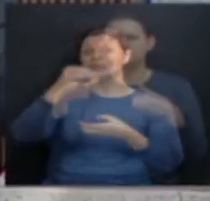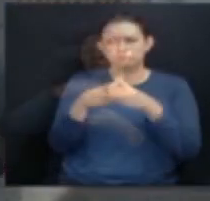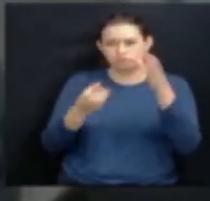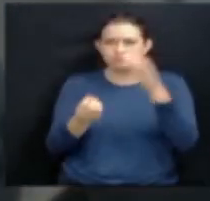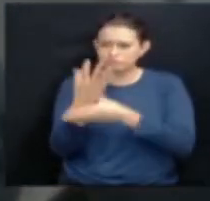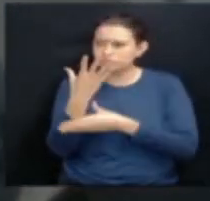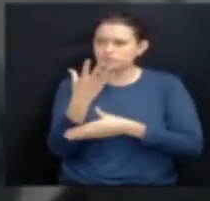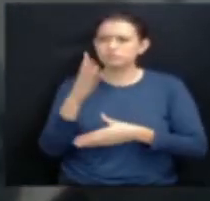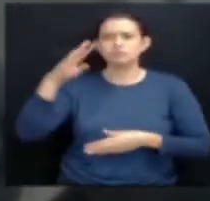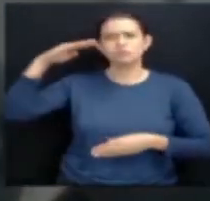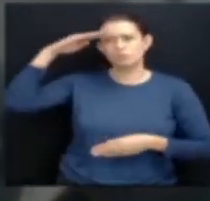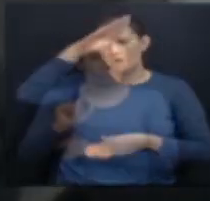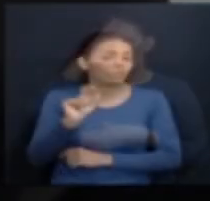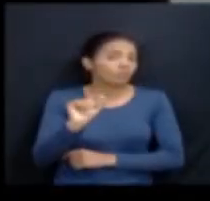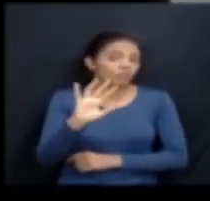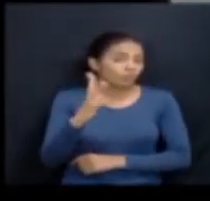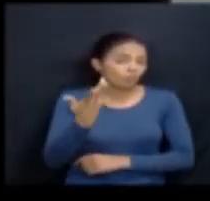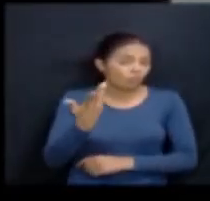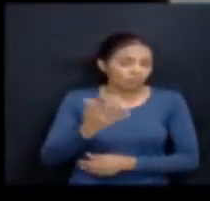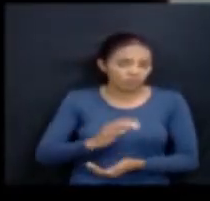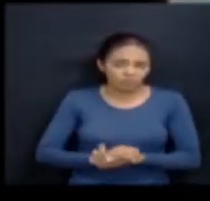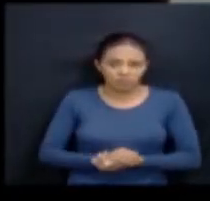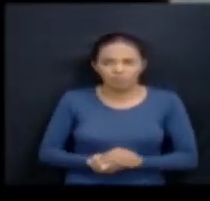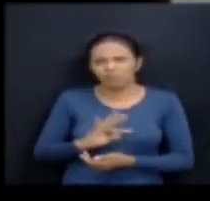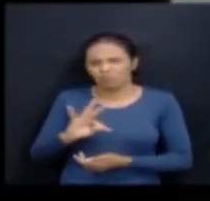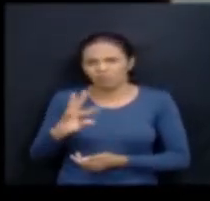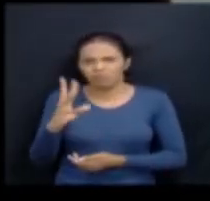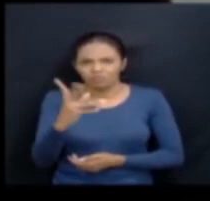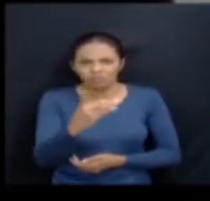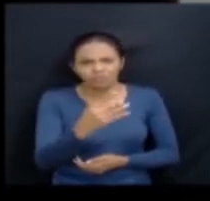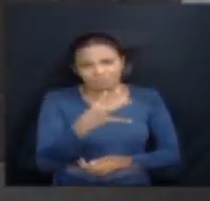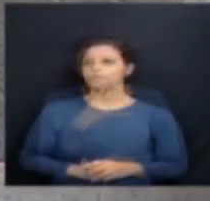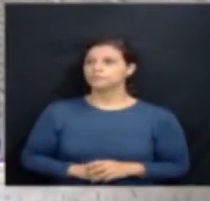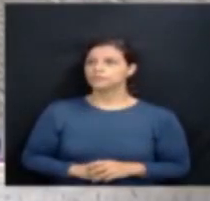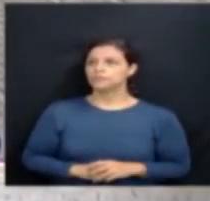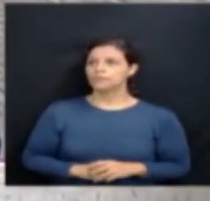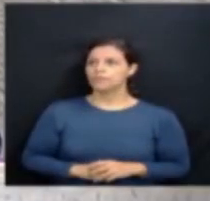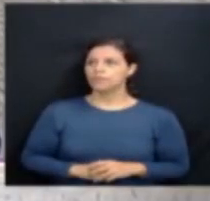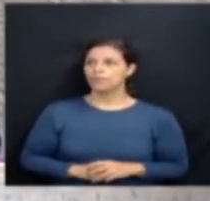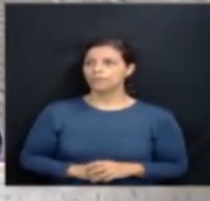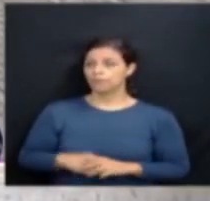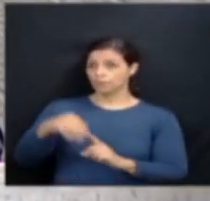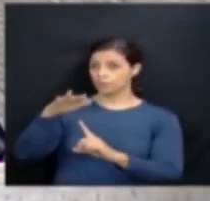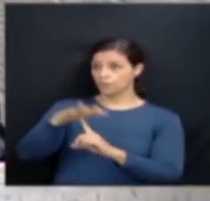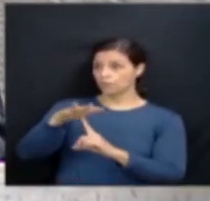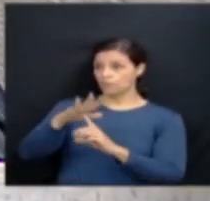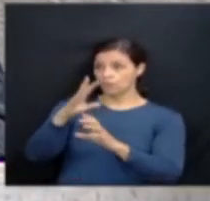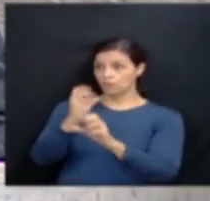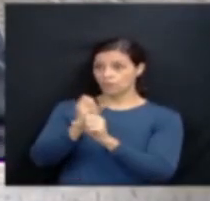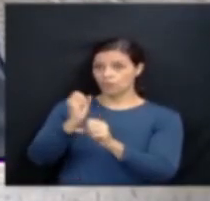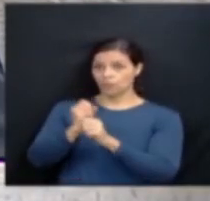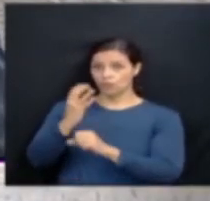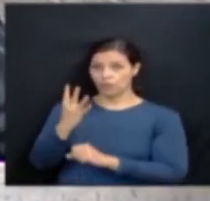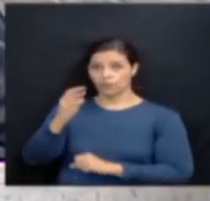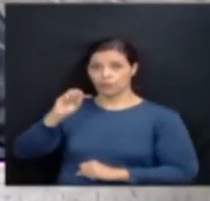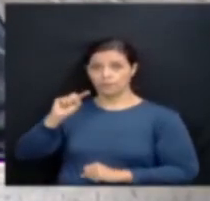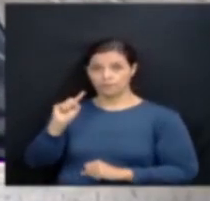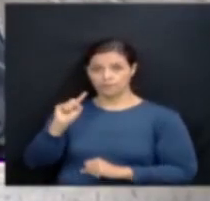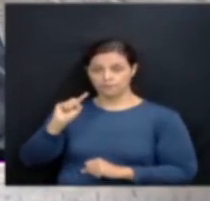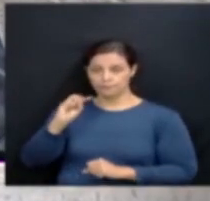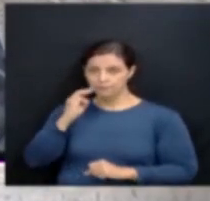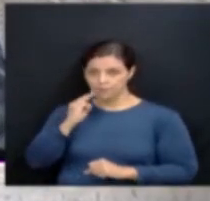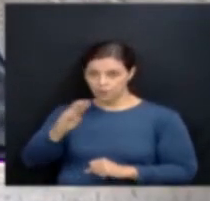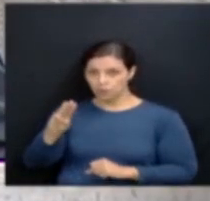que ultrapassou a marca de 4 milhões de doses de vacina aplicadas. O Paraná aplicou 4 milhões e 85 mil